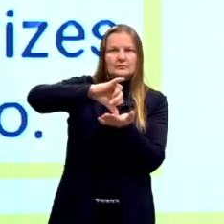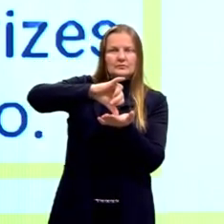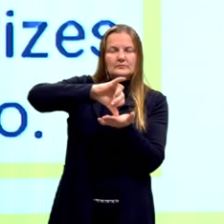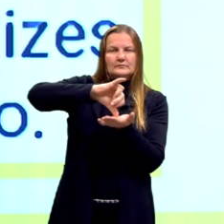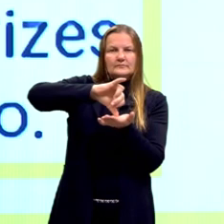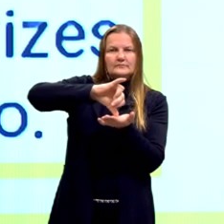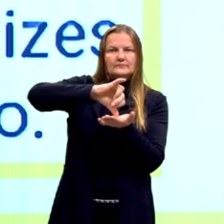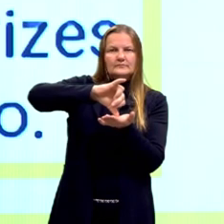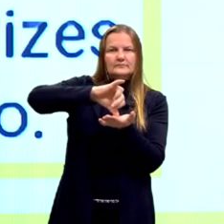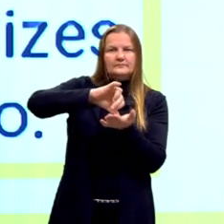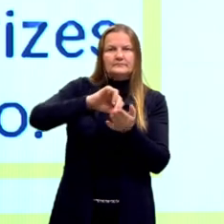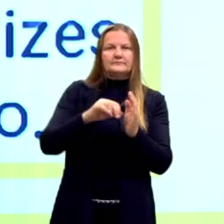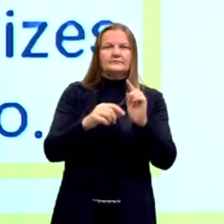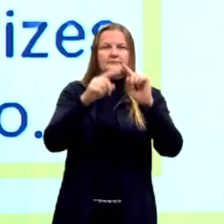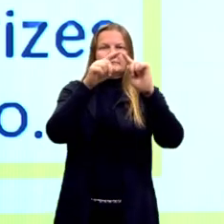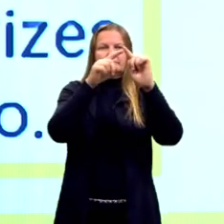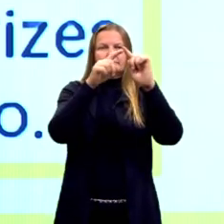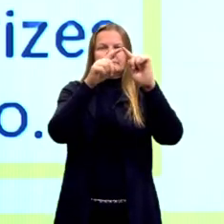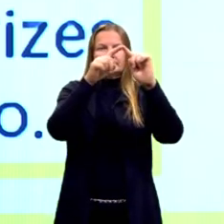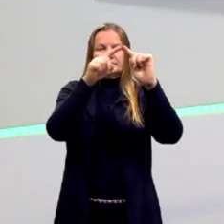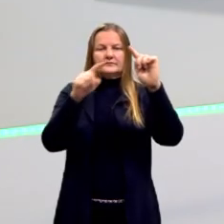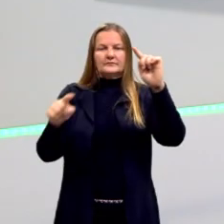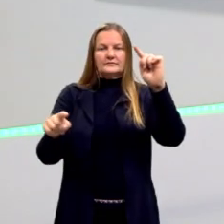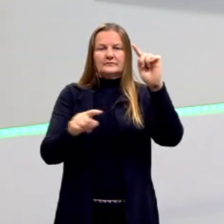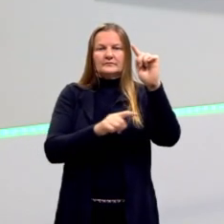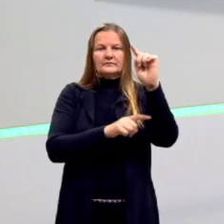o centro da circunferência.